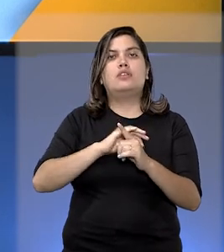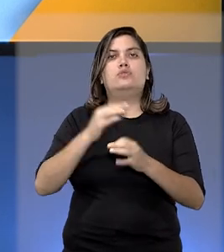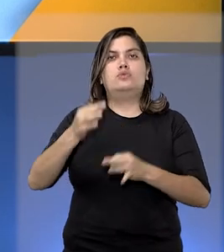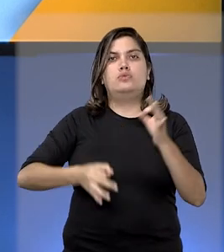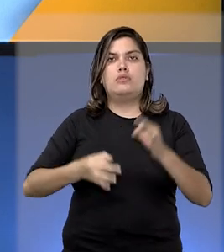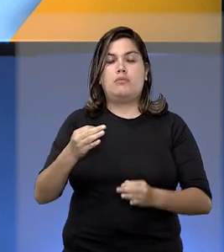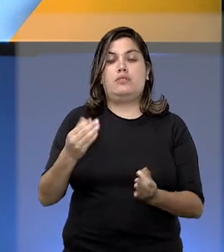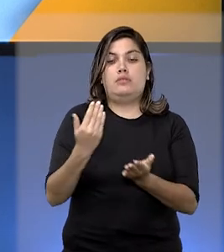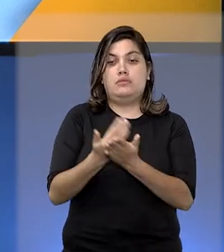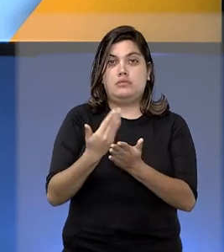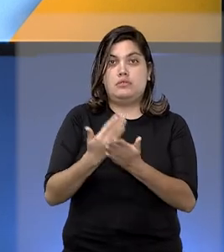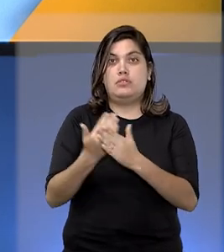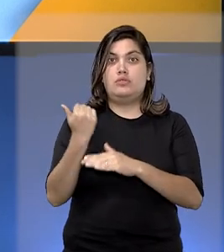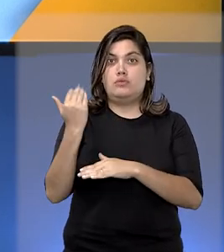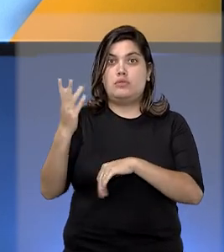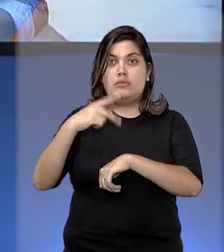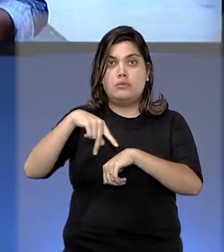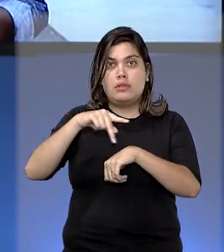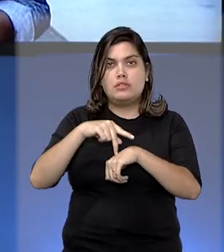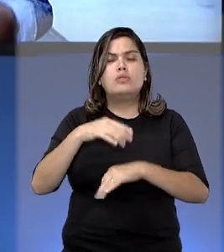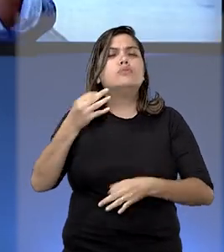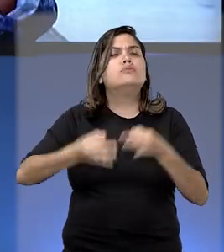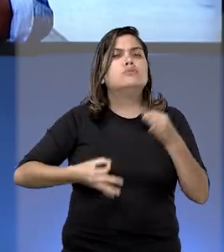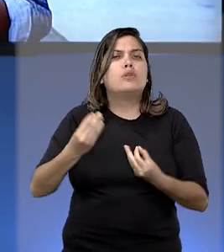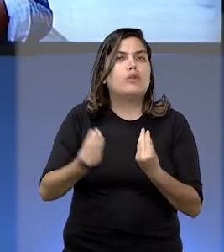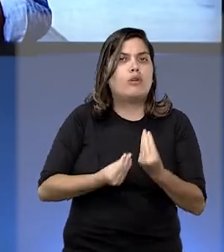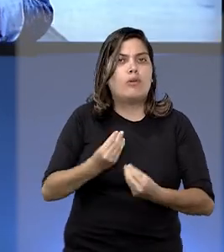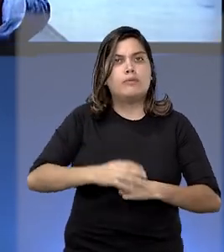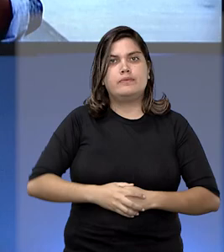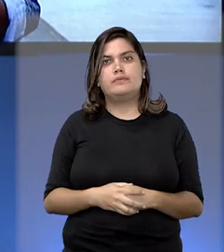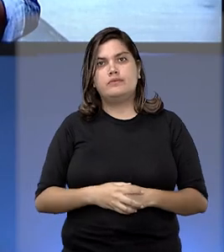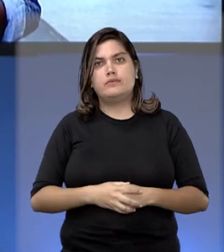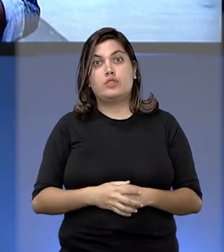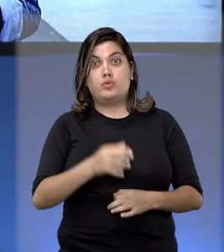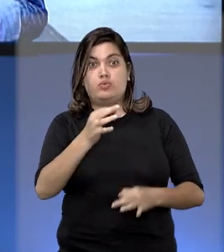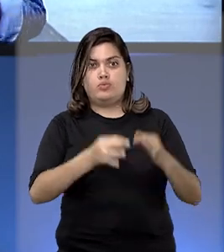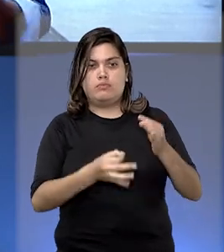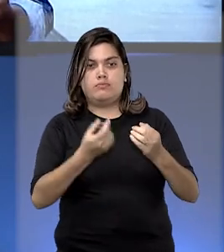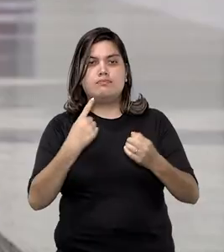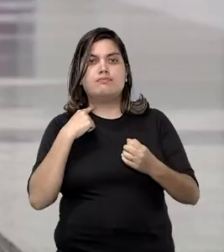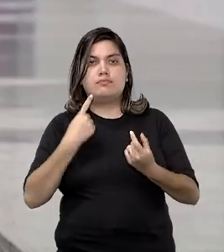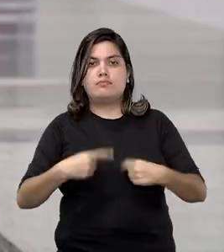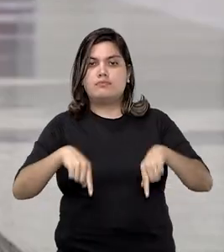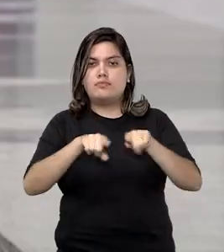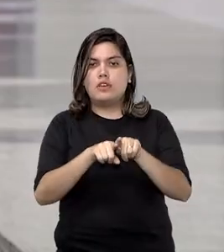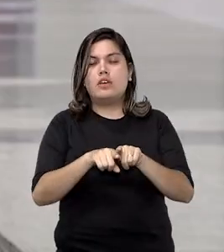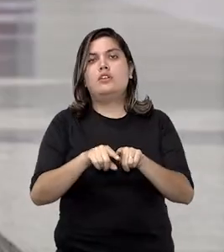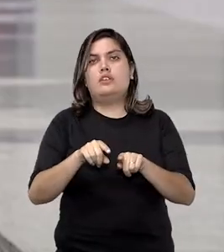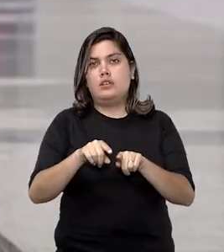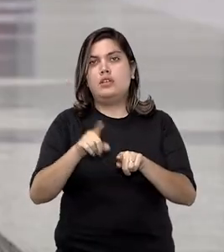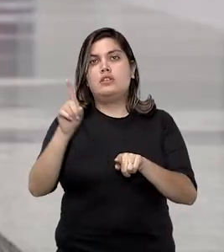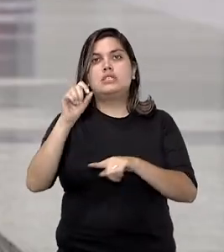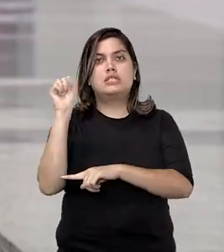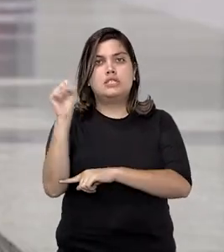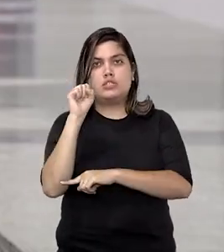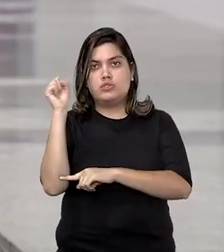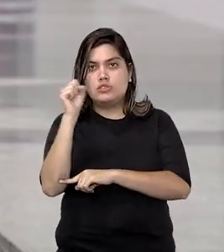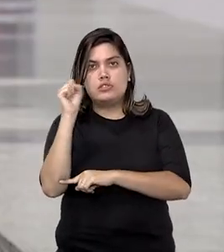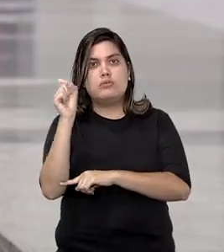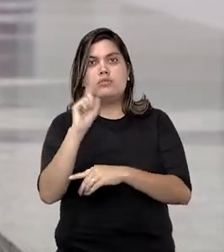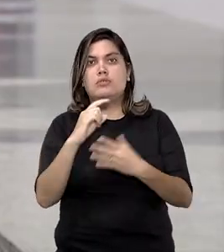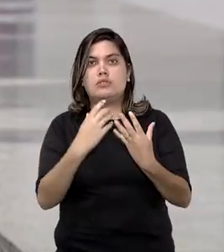para estudo no exterior. Como foi o julgamento, Samanta? Kátia, o juiz vinculado ao Tribunal de Justiça de Sergipe,